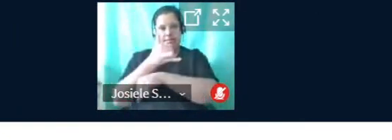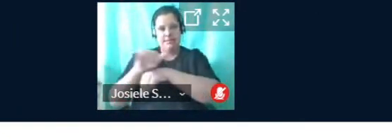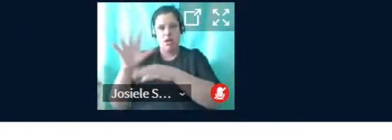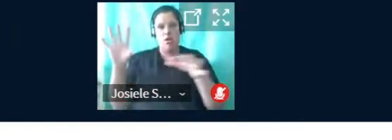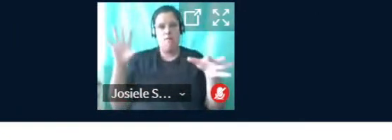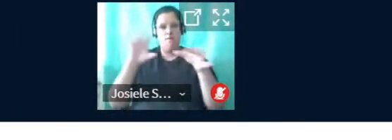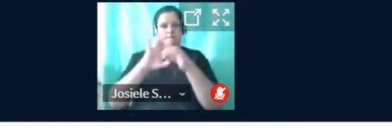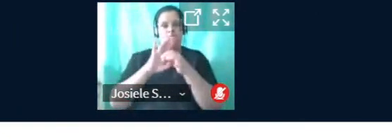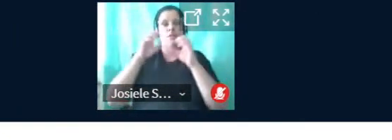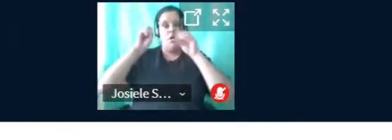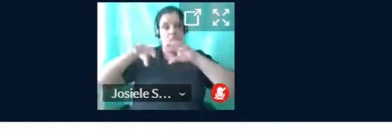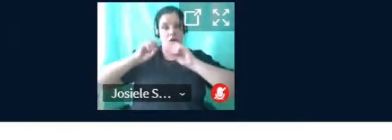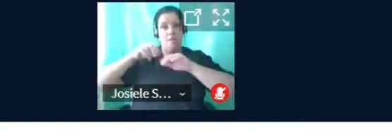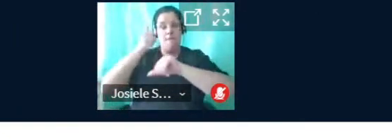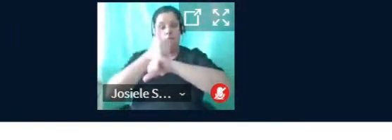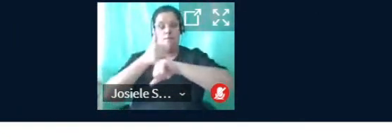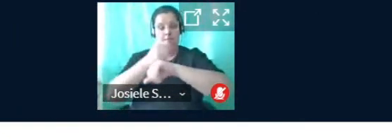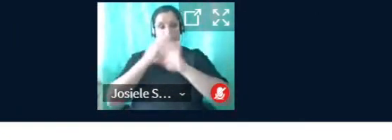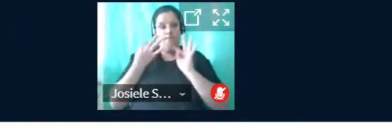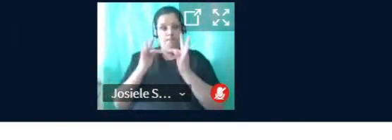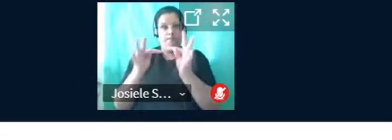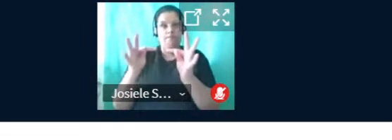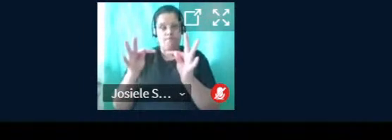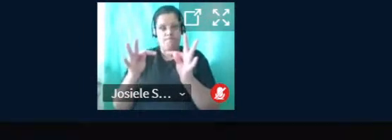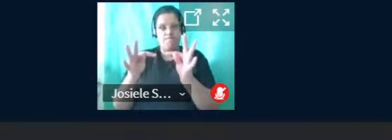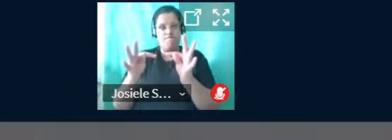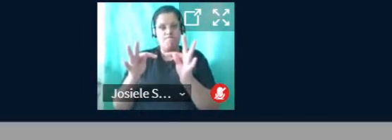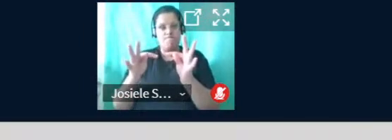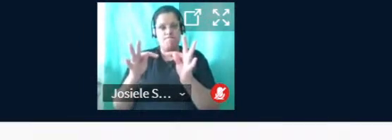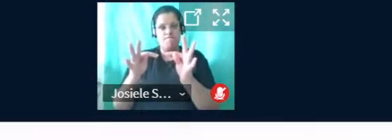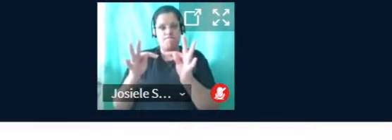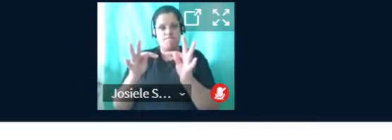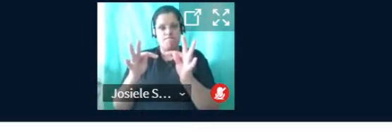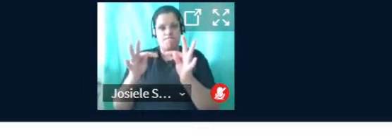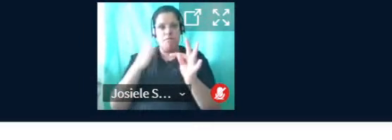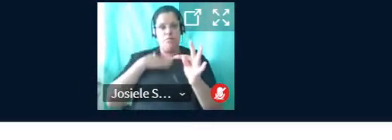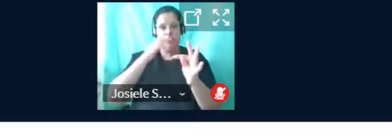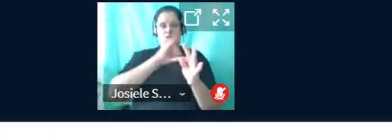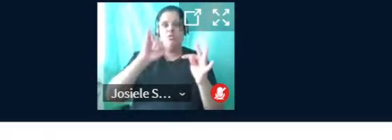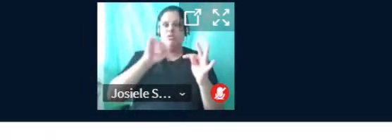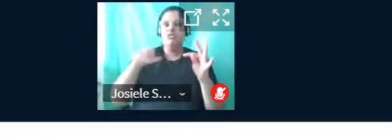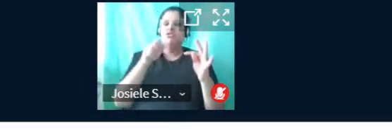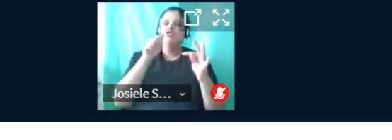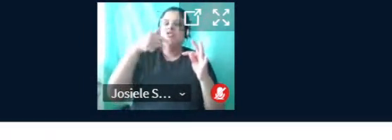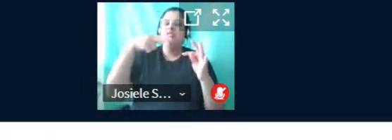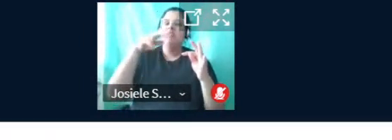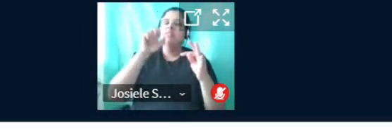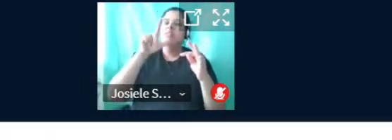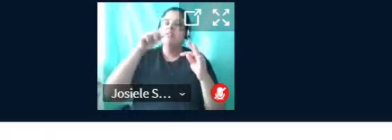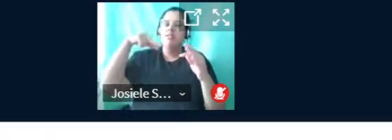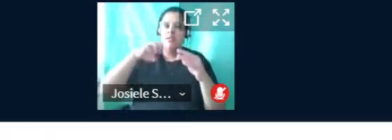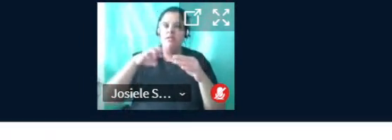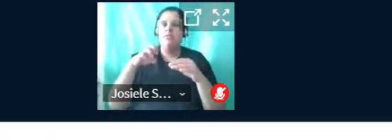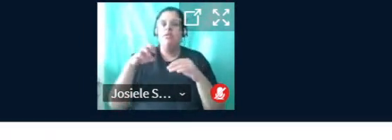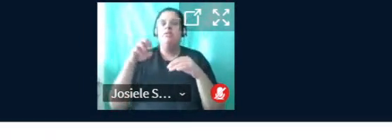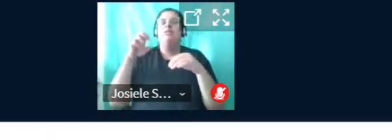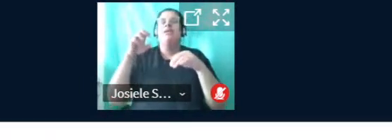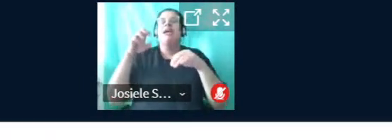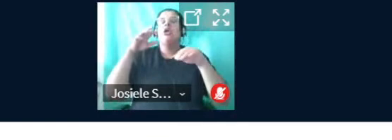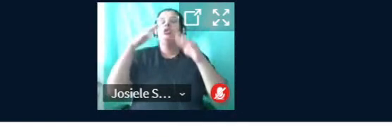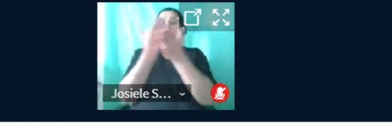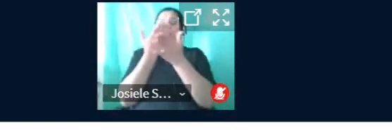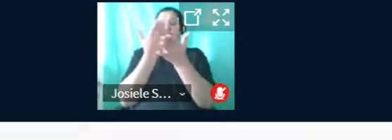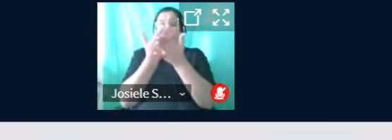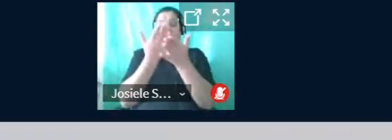integradoras na educação profissional e tecnológica. Meu nome é Jaqueline Soares, estudante do curso de automação industrial,